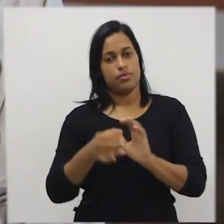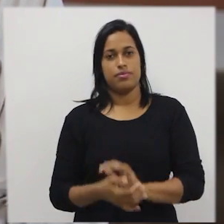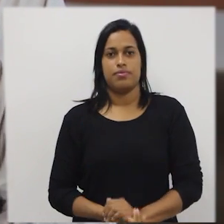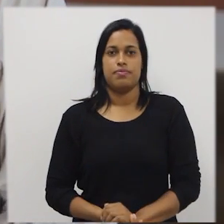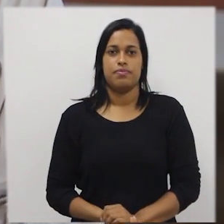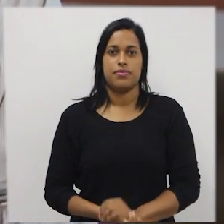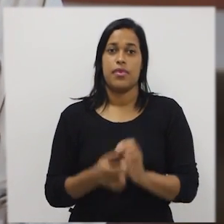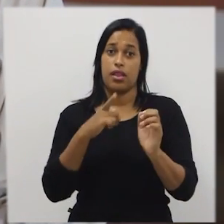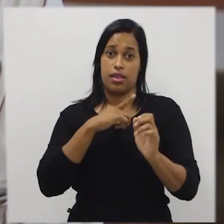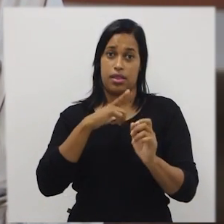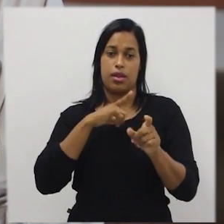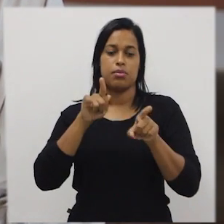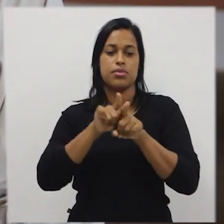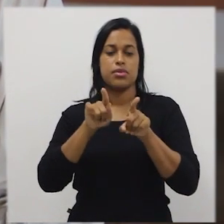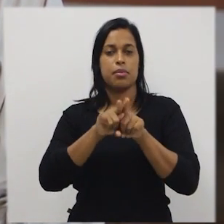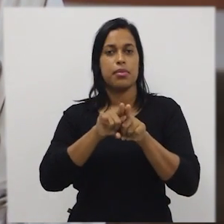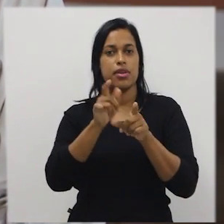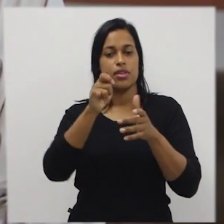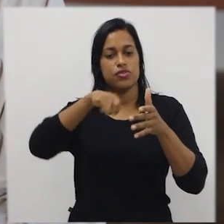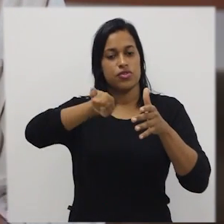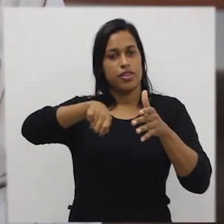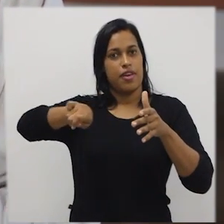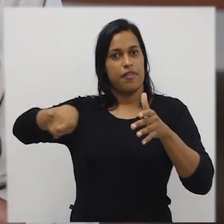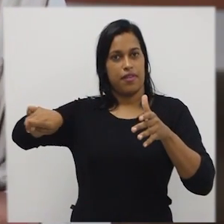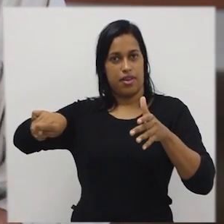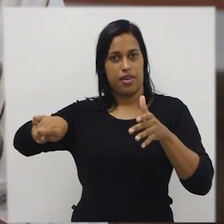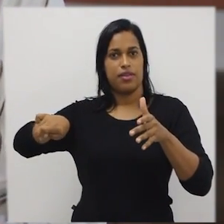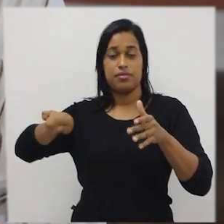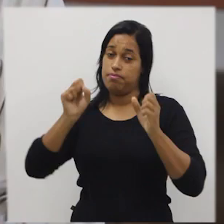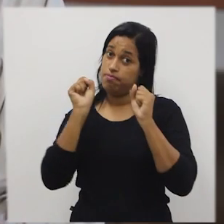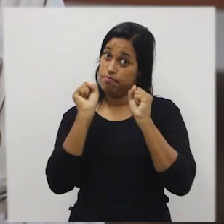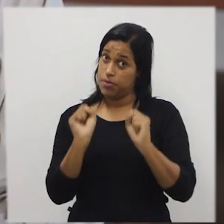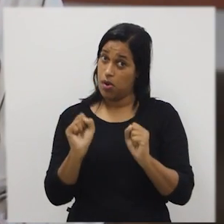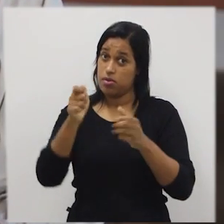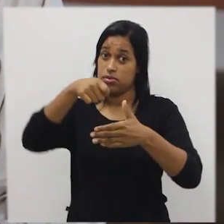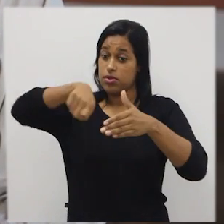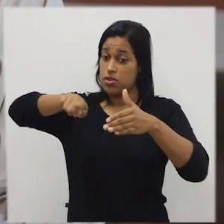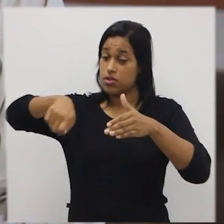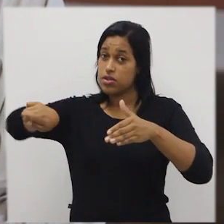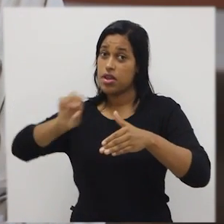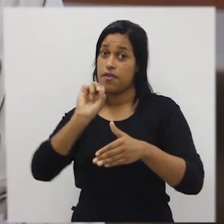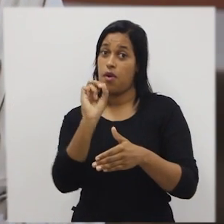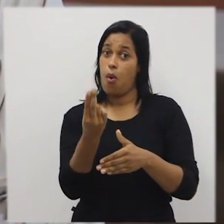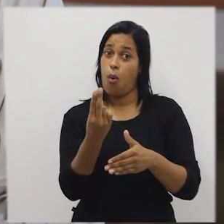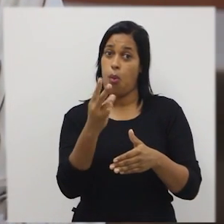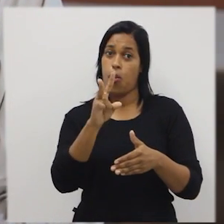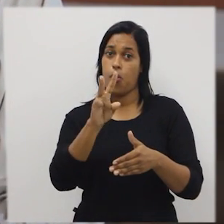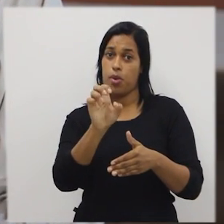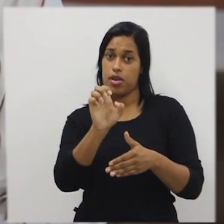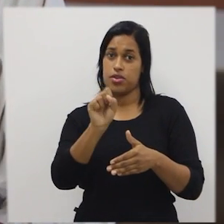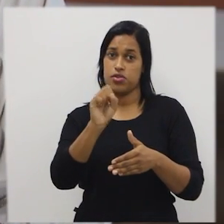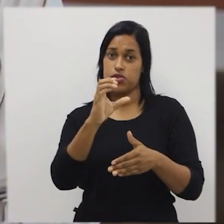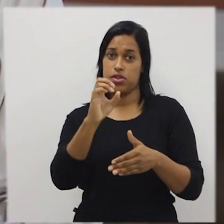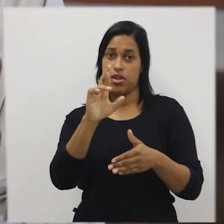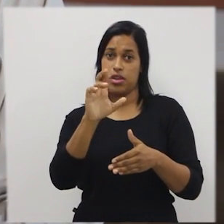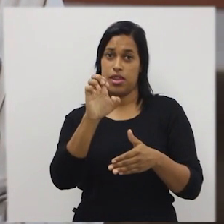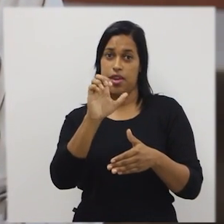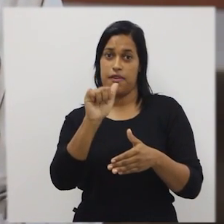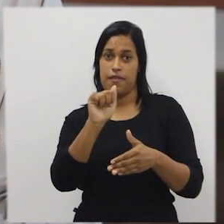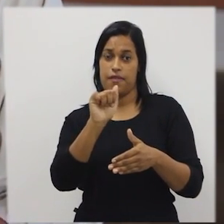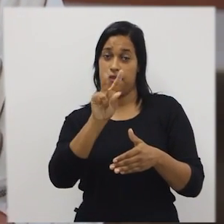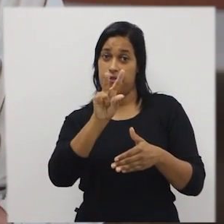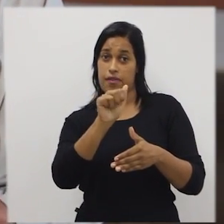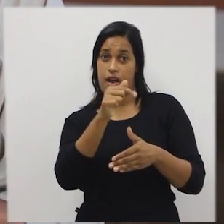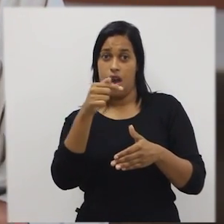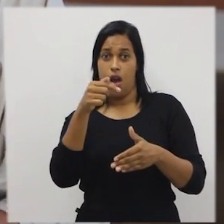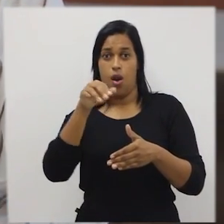nós temos o comando escreva. Na verdade, ele pode ser escreva ou escreval. Na